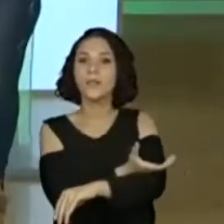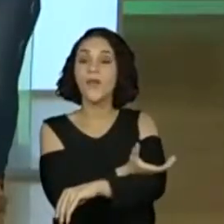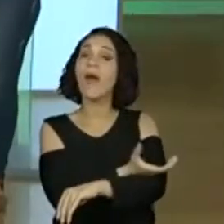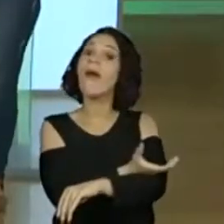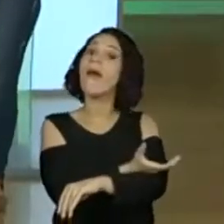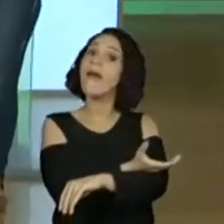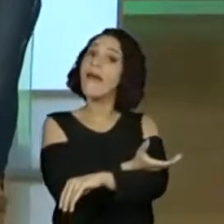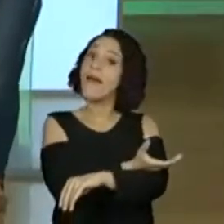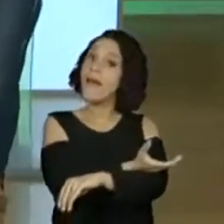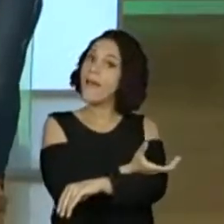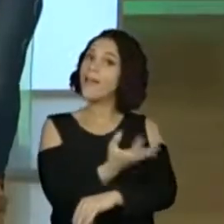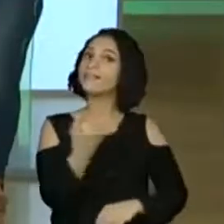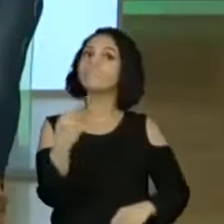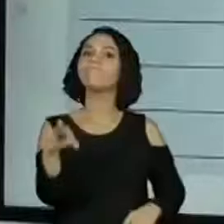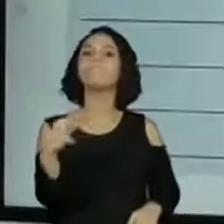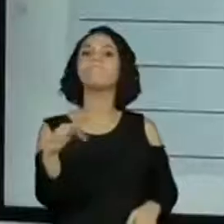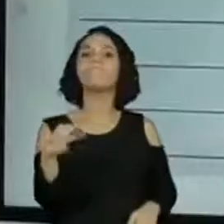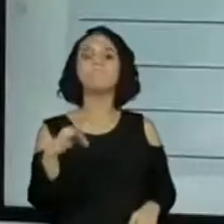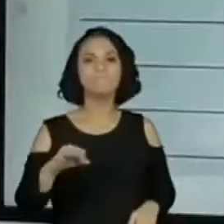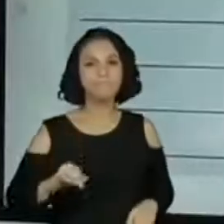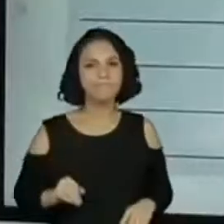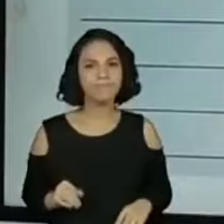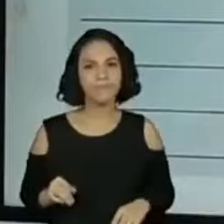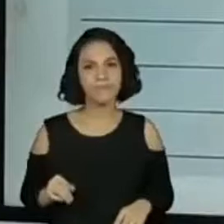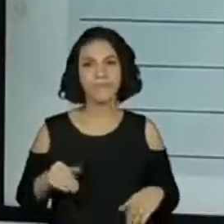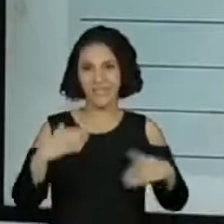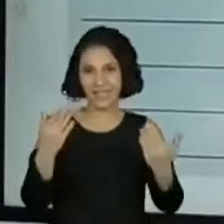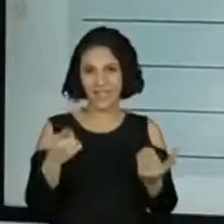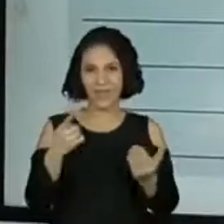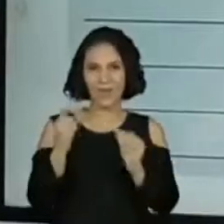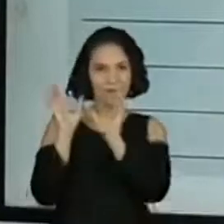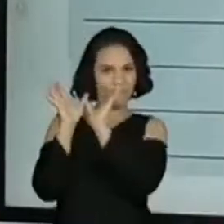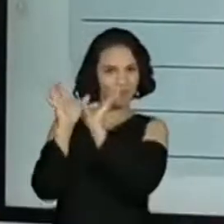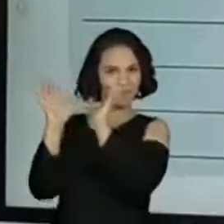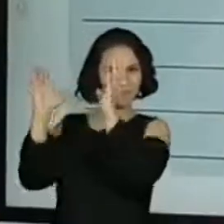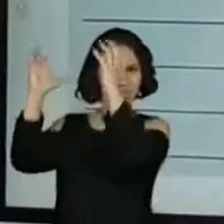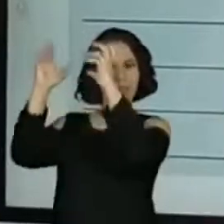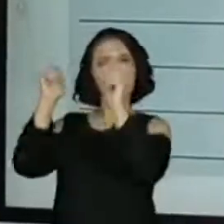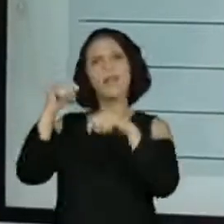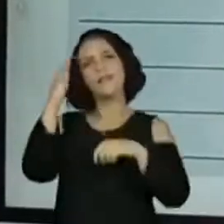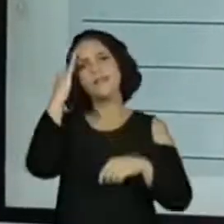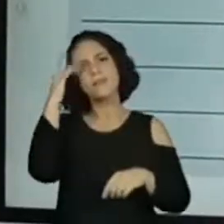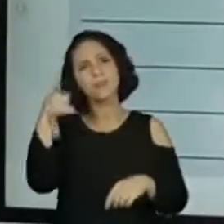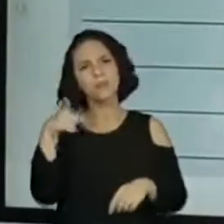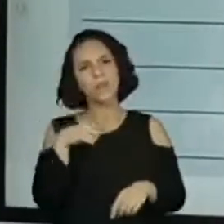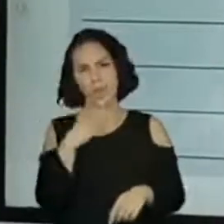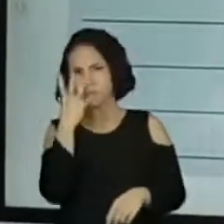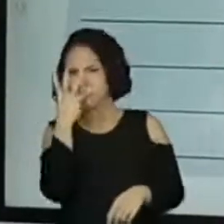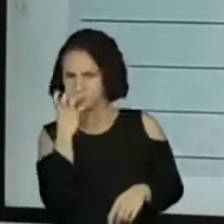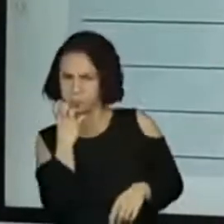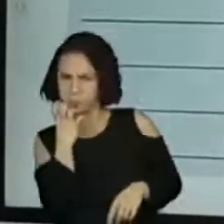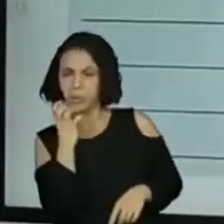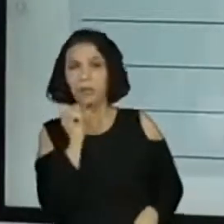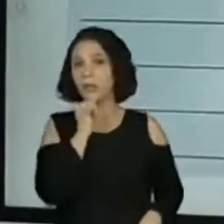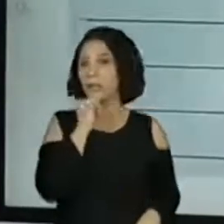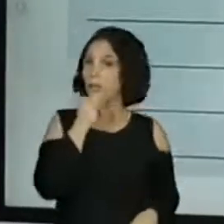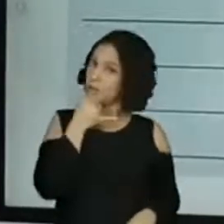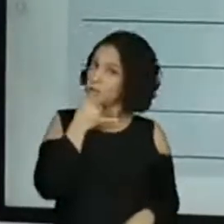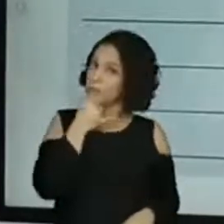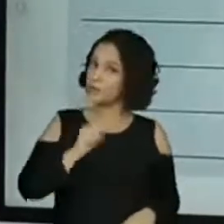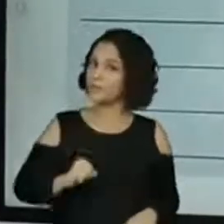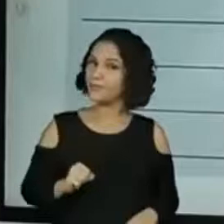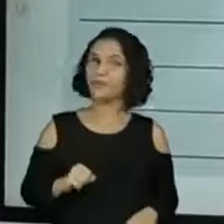Sim! Emoções. Então, no próprio balão, a gente pode saber se está com raiva, se está triste. O